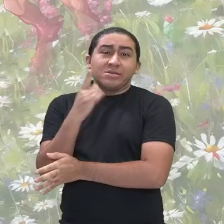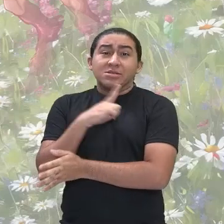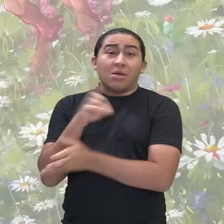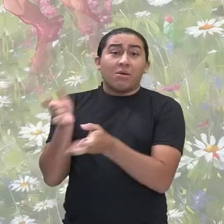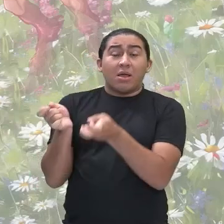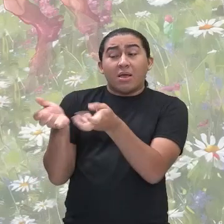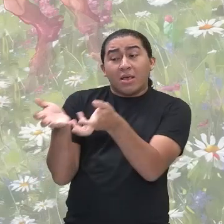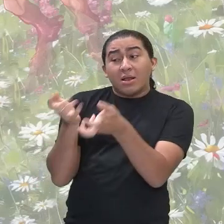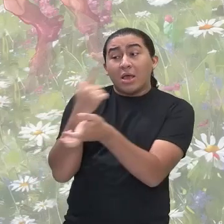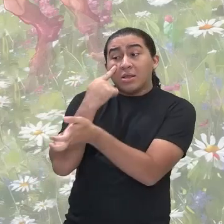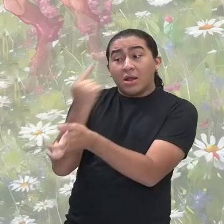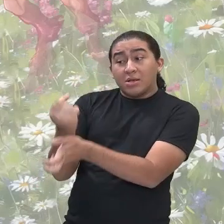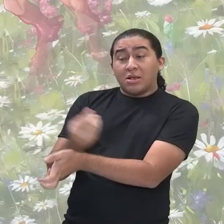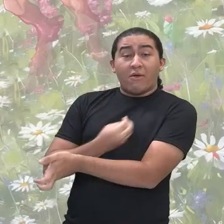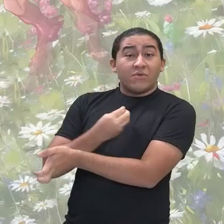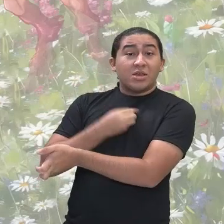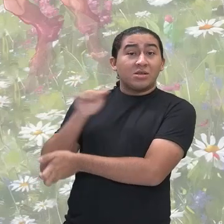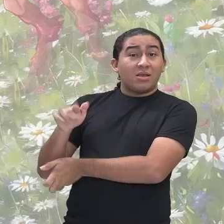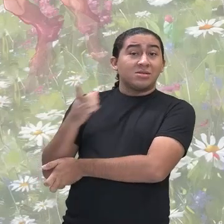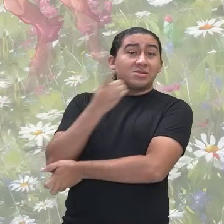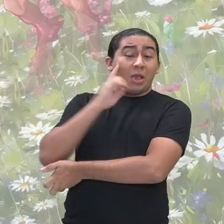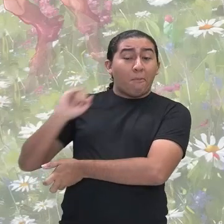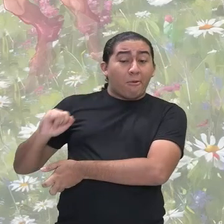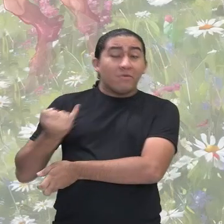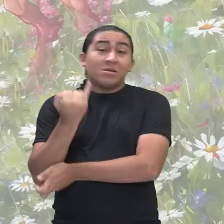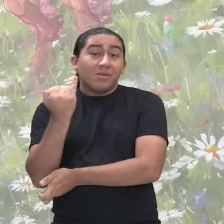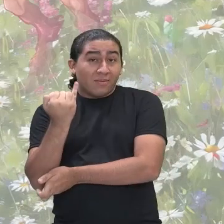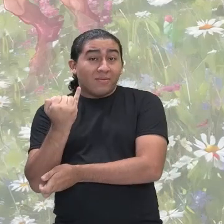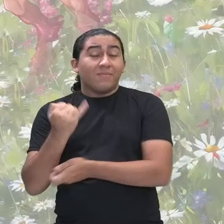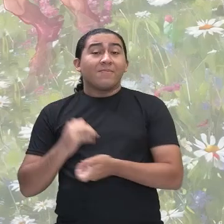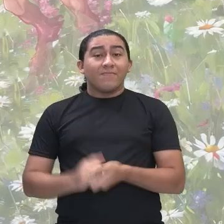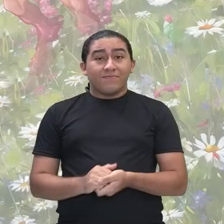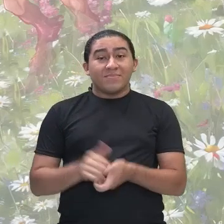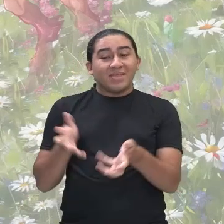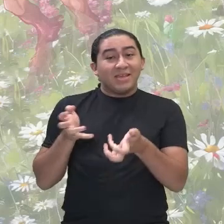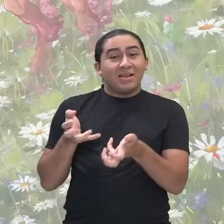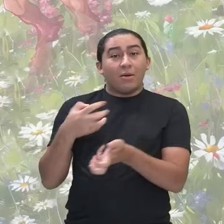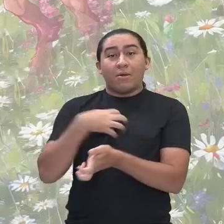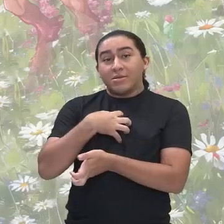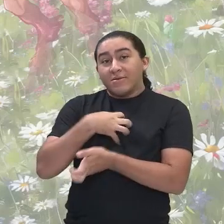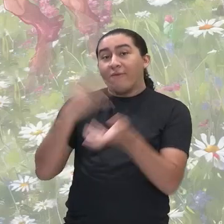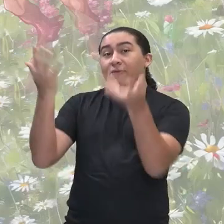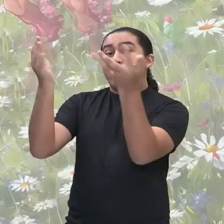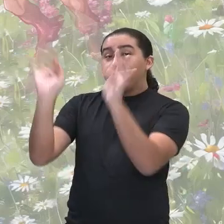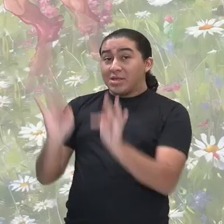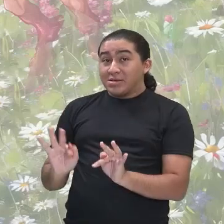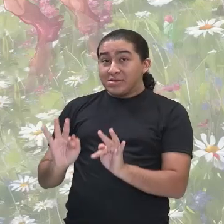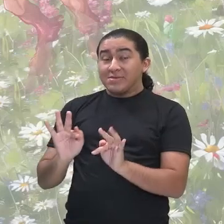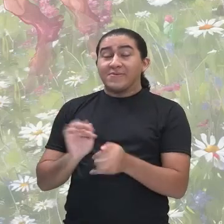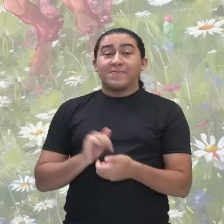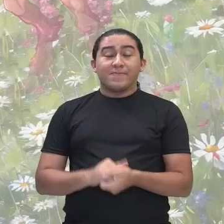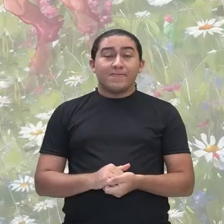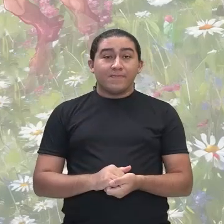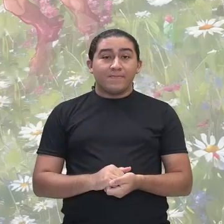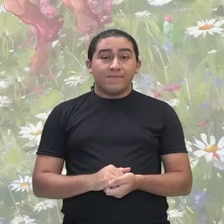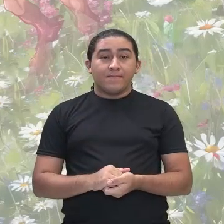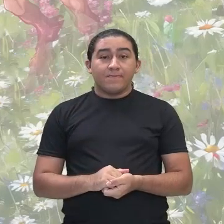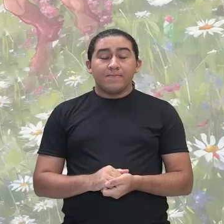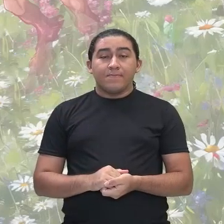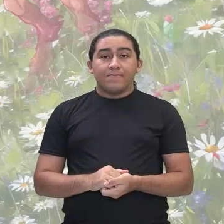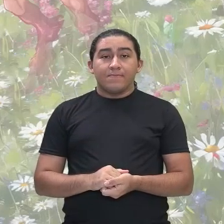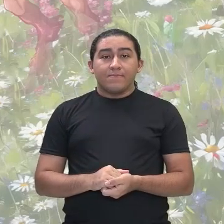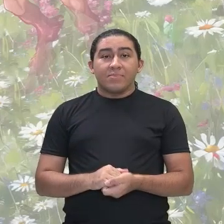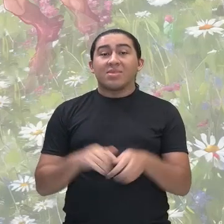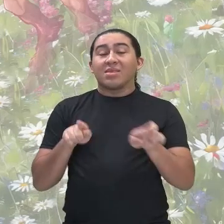viver aquele dia, tinham necessidade de ser feliz. E, também, tiravam seu